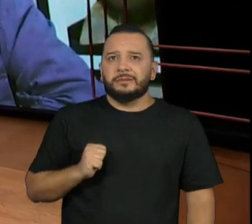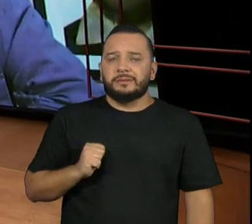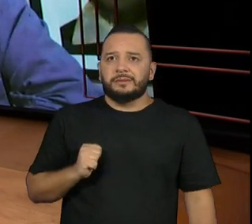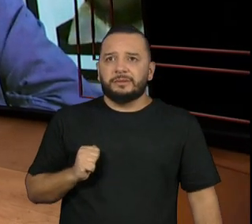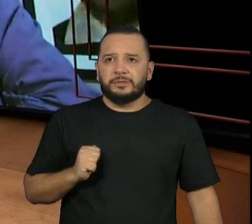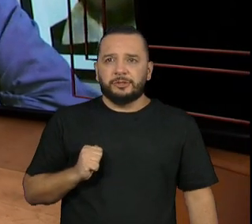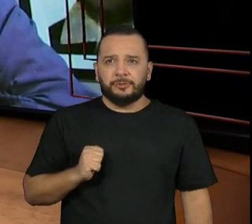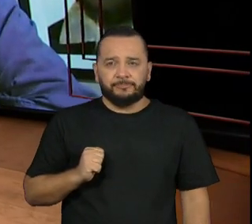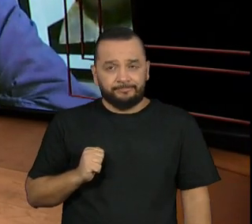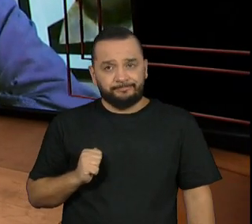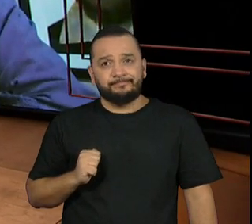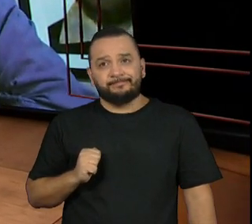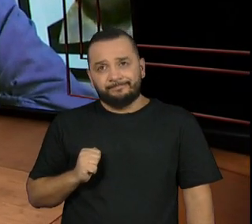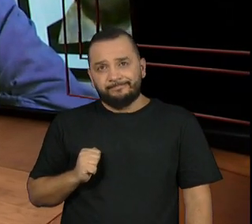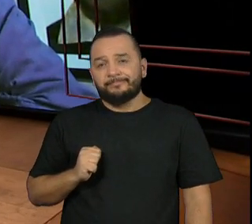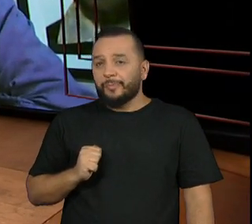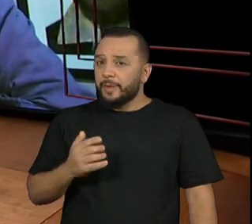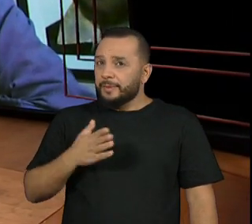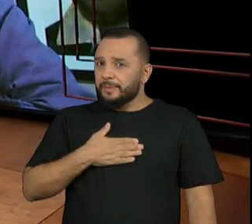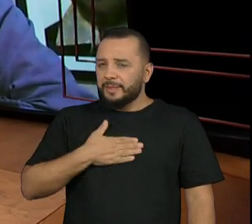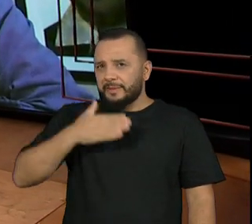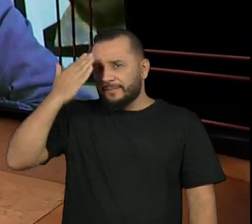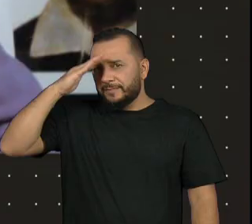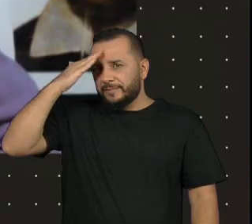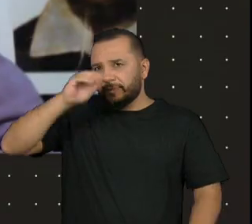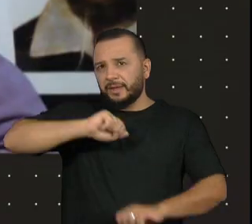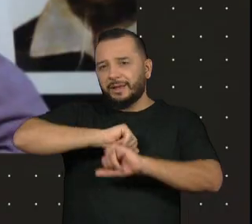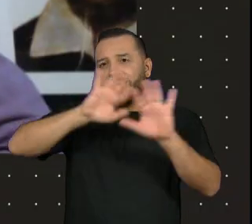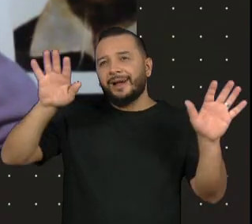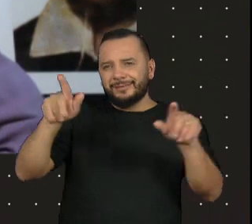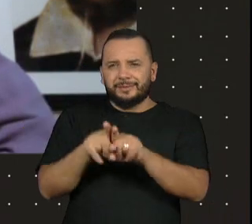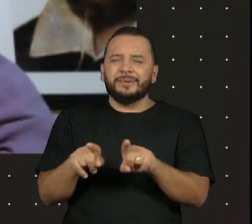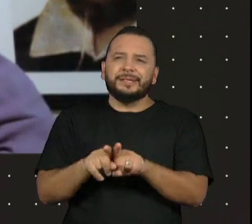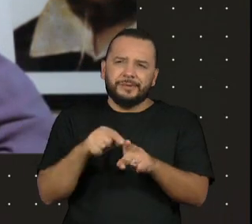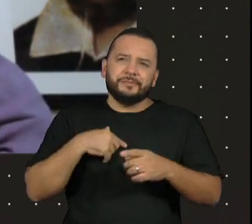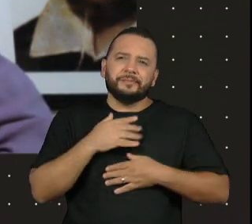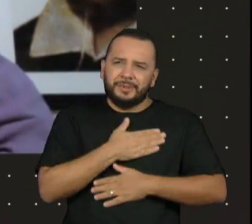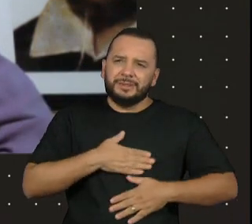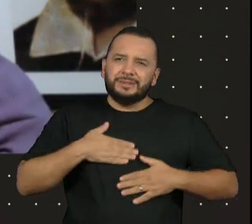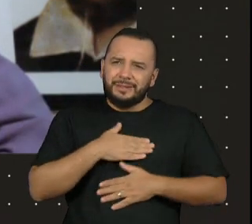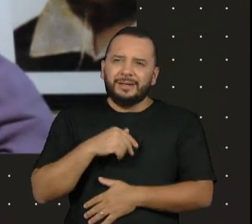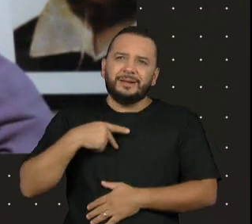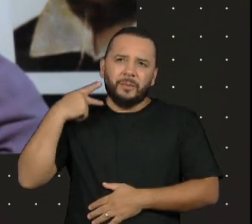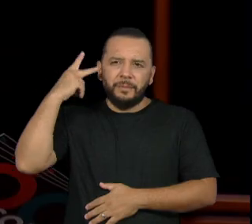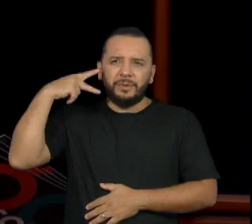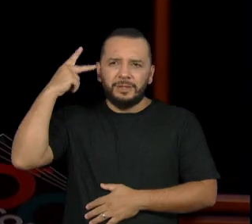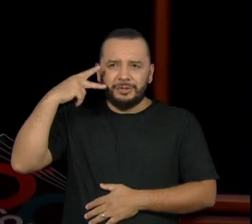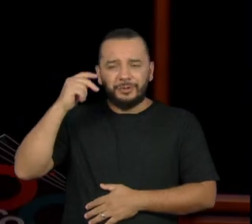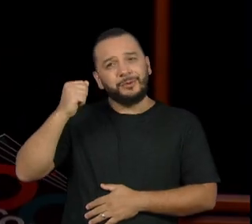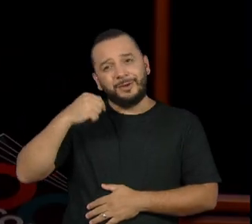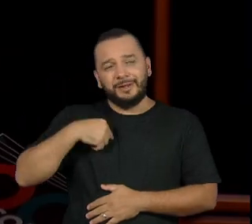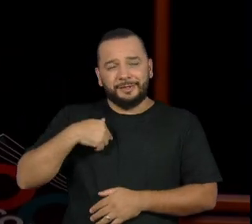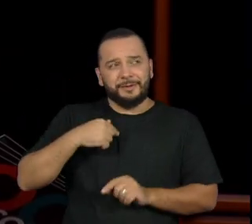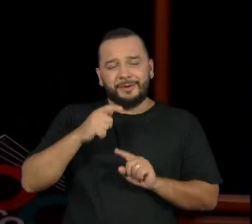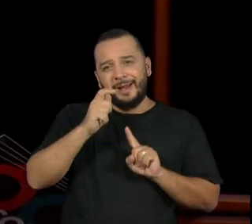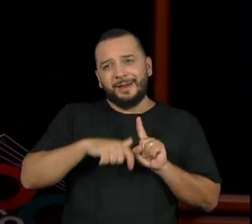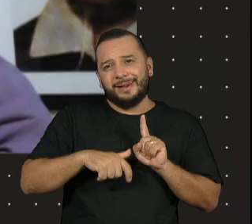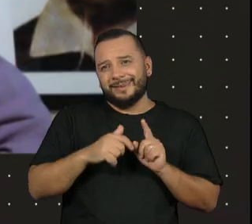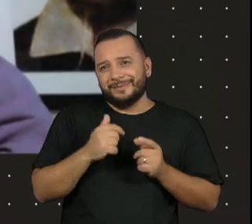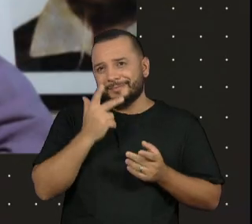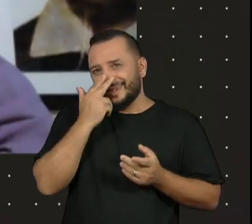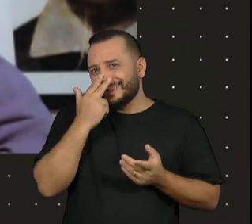E isso, sempre, para mim, foi muito claro e muito prazeroso fazer esse papel. não foi uma coisa que